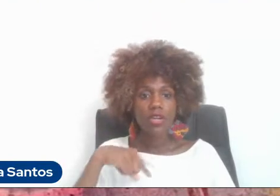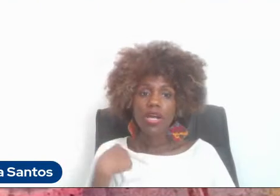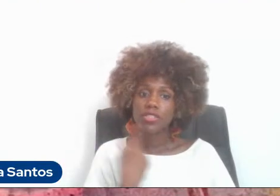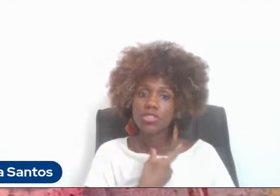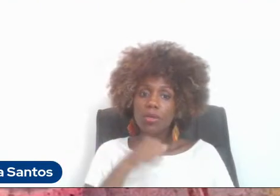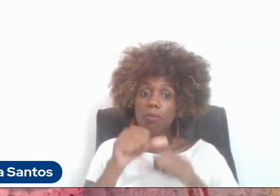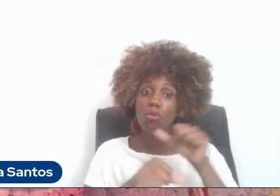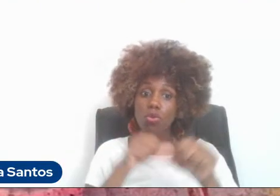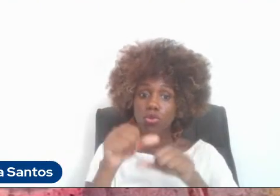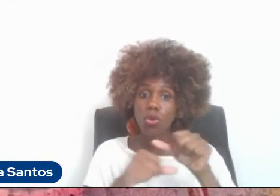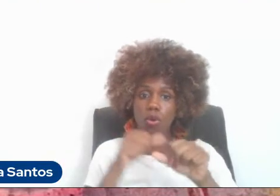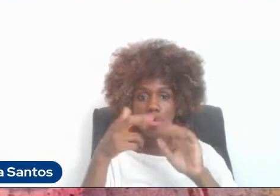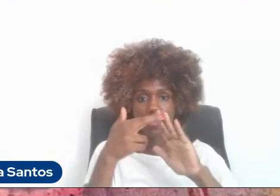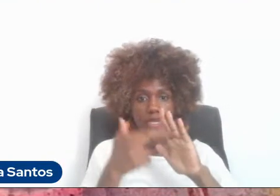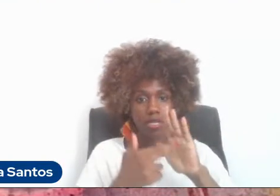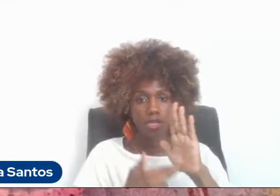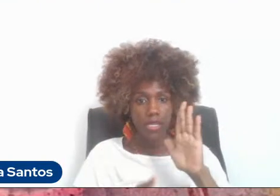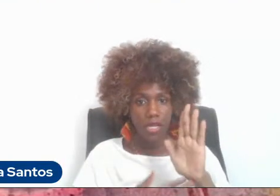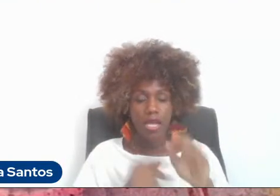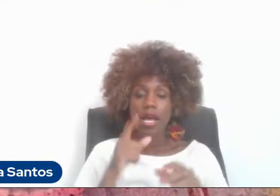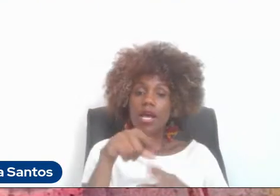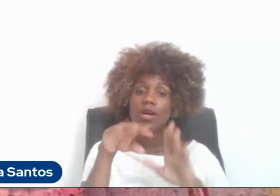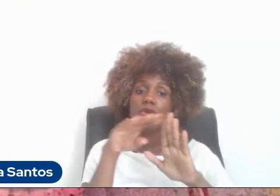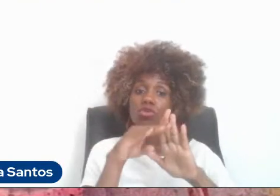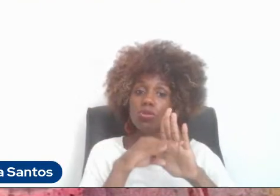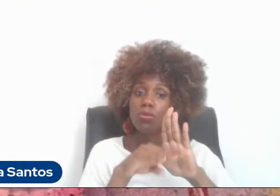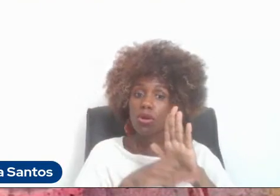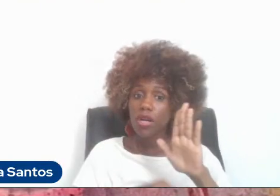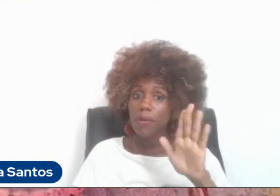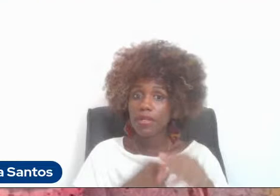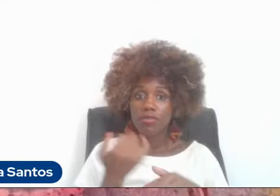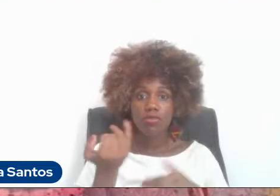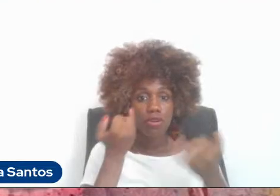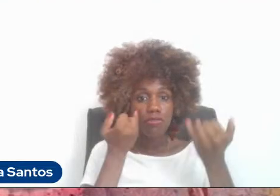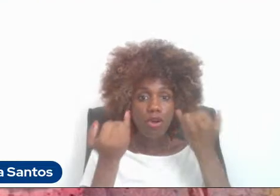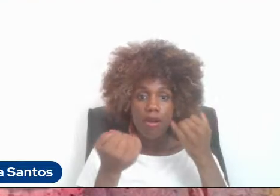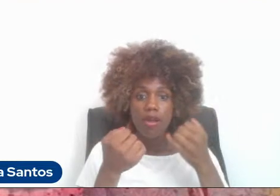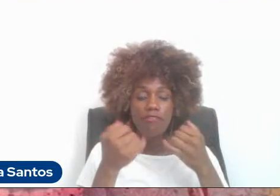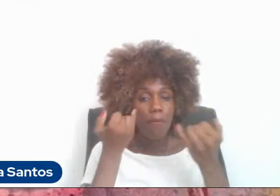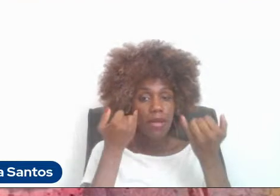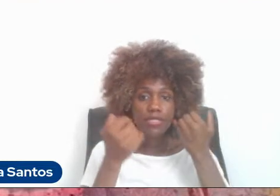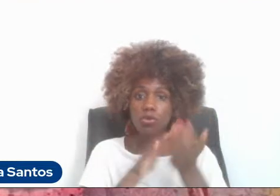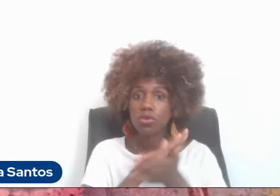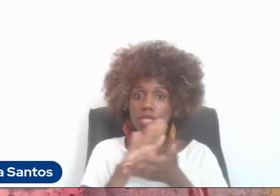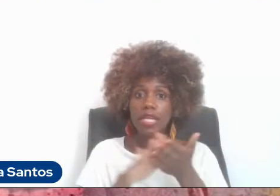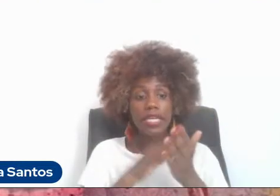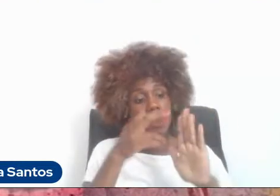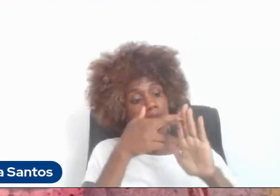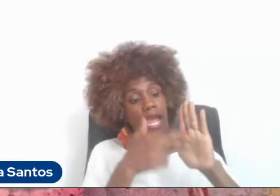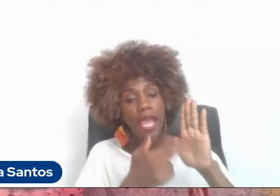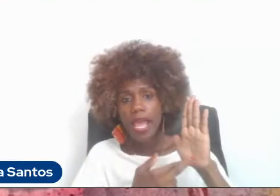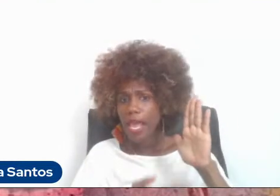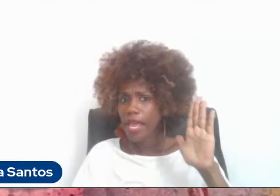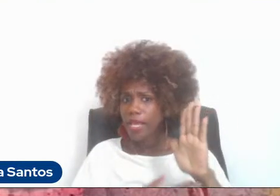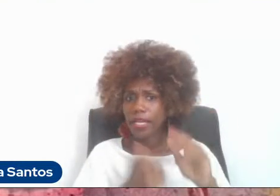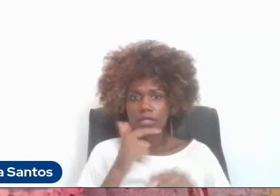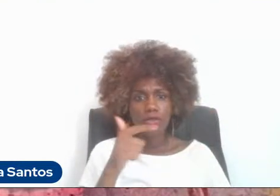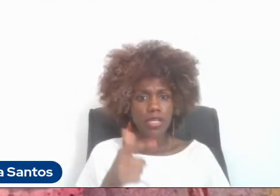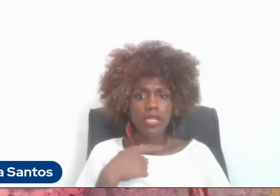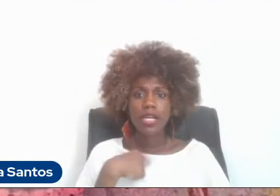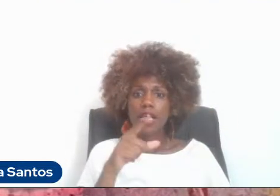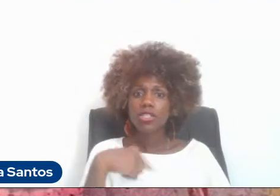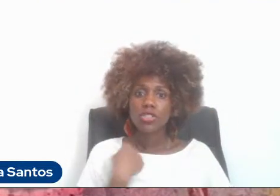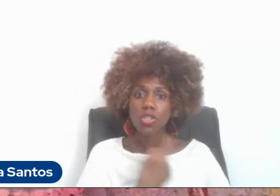e que os programas não foram informados, que os programas estão sendo avaliados por critérios que não conhecem, então nós fomos instados a